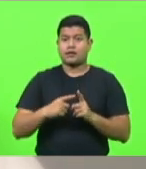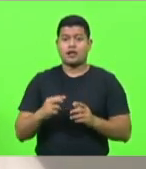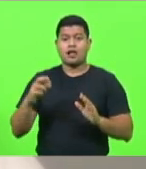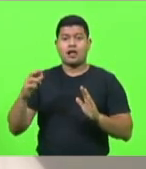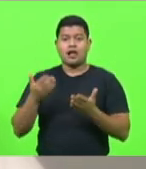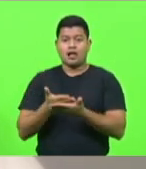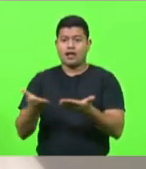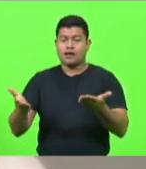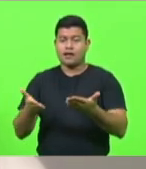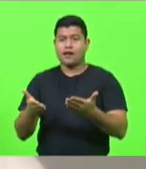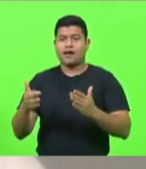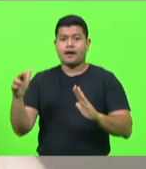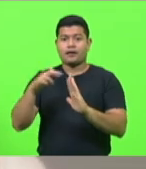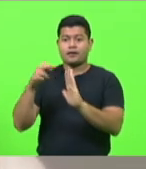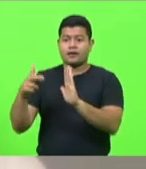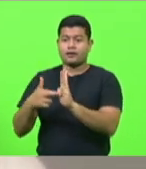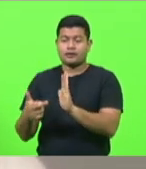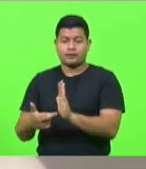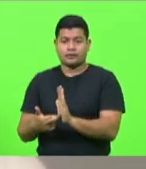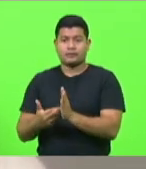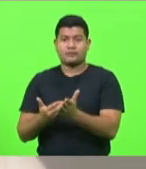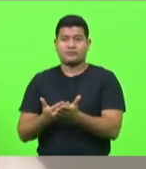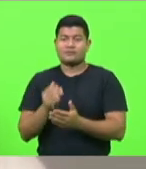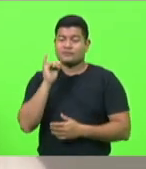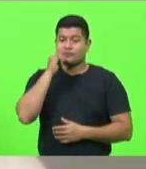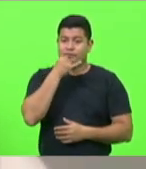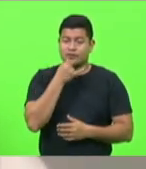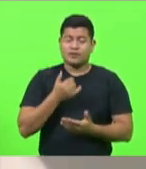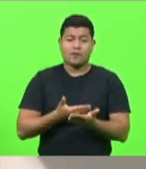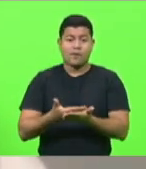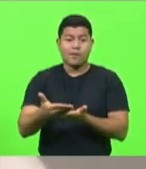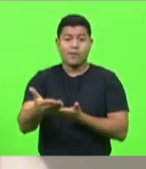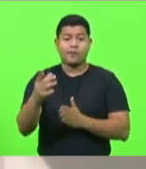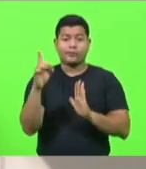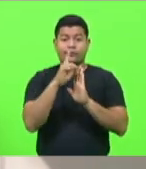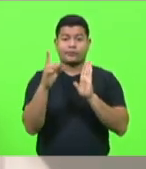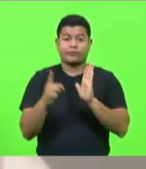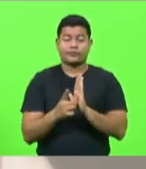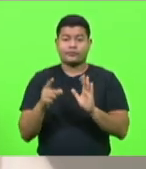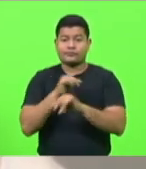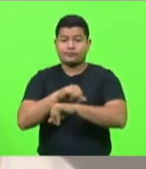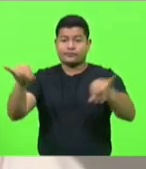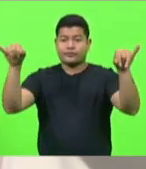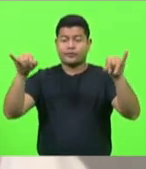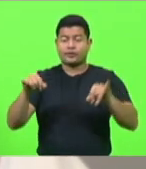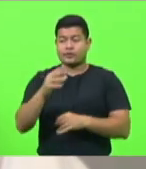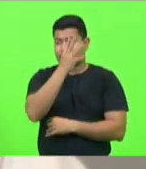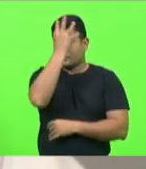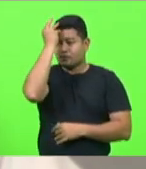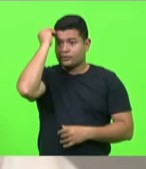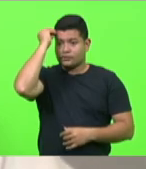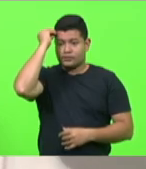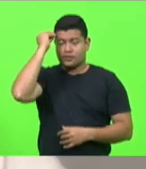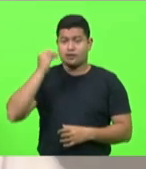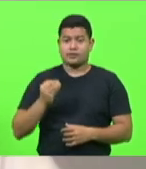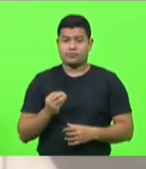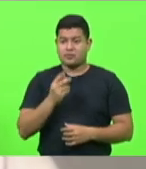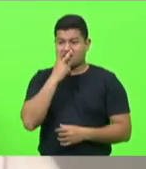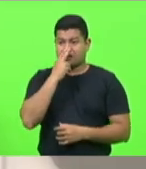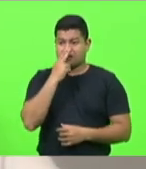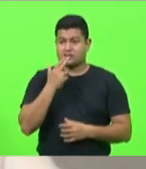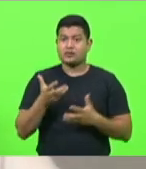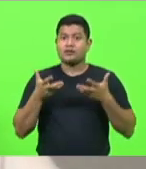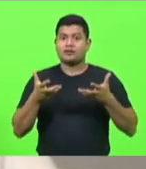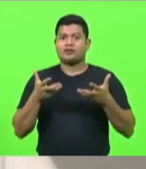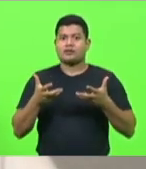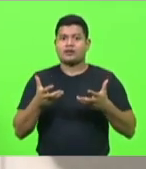infelizmente, desde o começo dos decretos, têm promovido um esquecimento intencional ou não